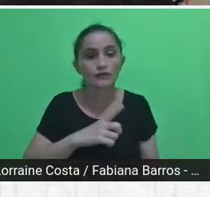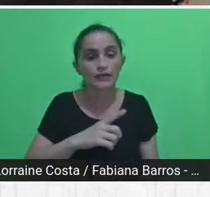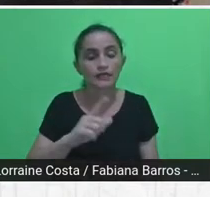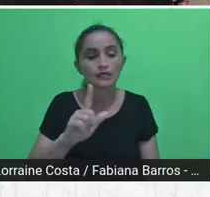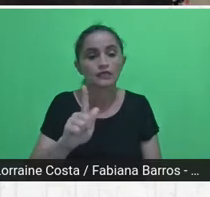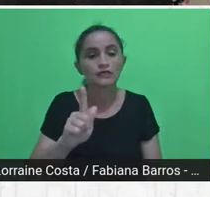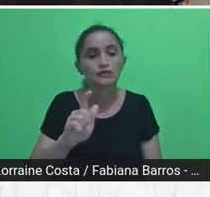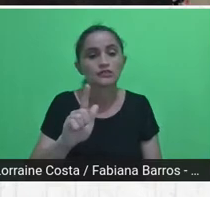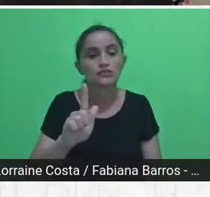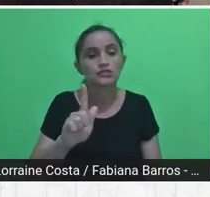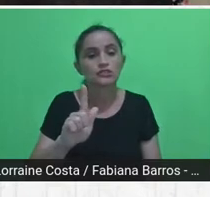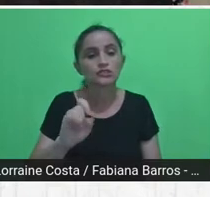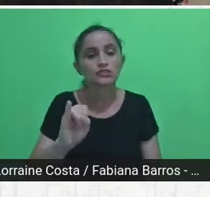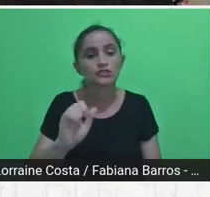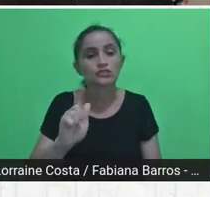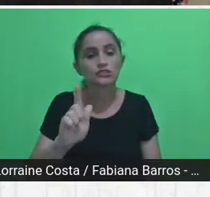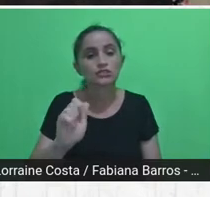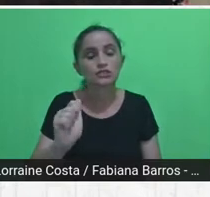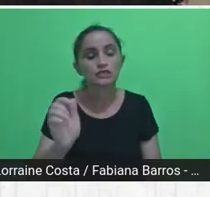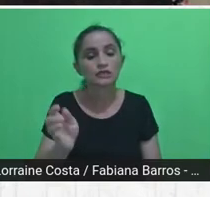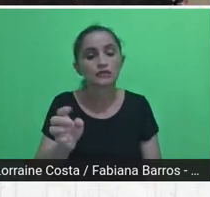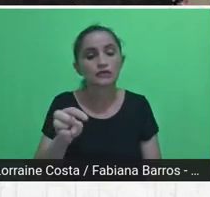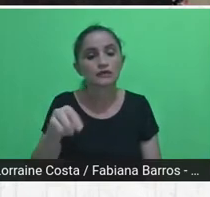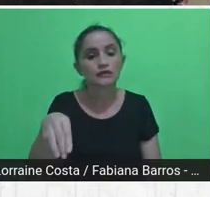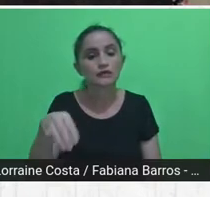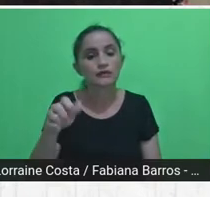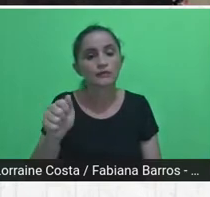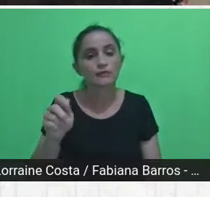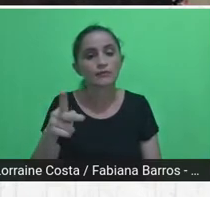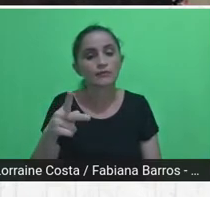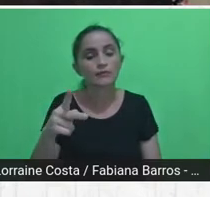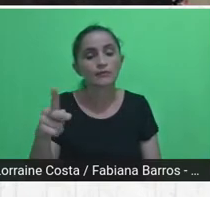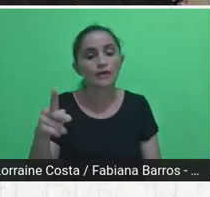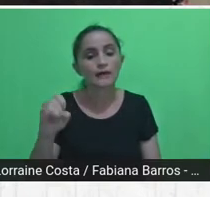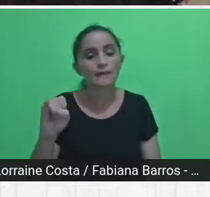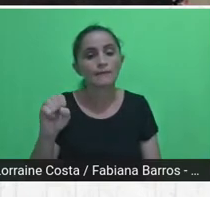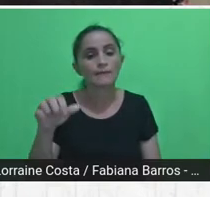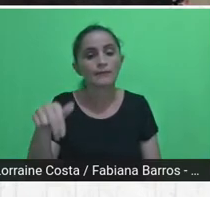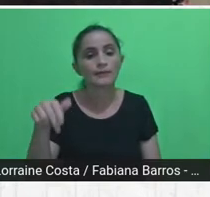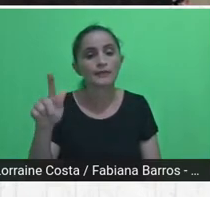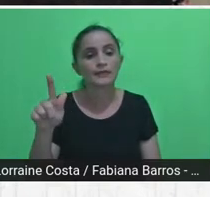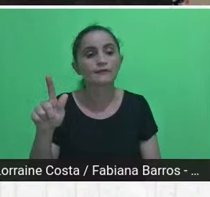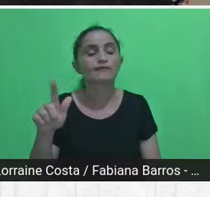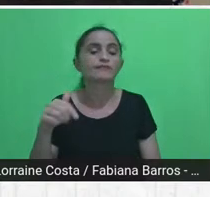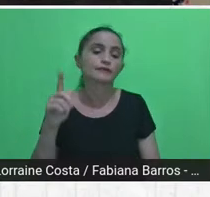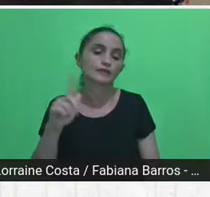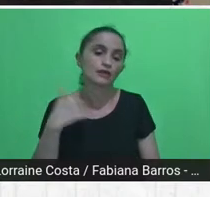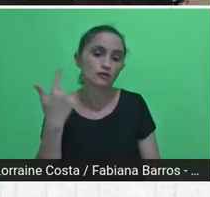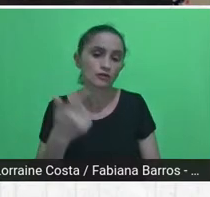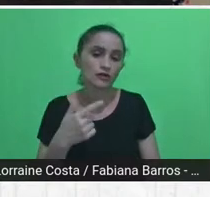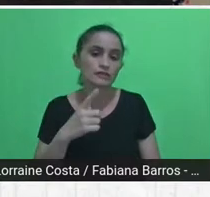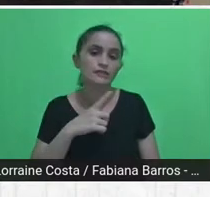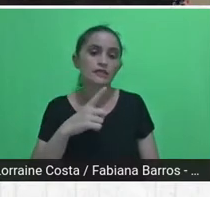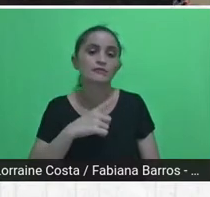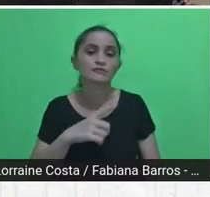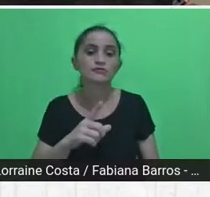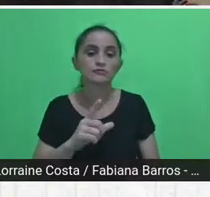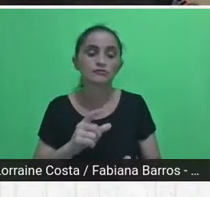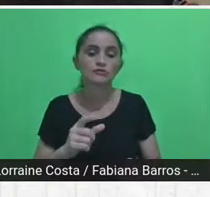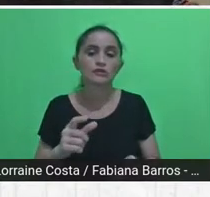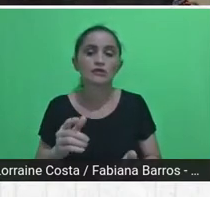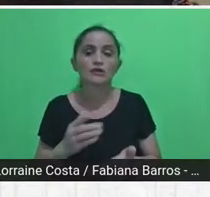depois isso se desdobrou em dois artigos que nós pudemos disponibilizar, foi